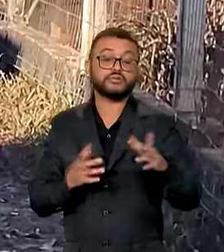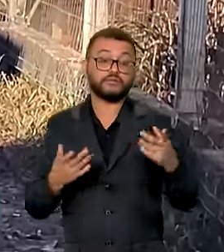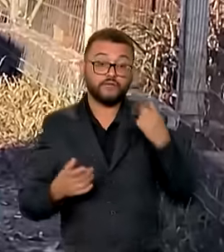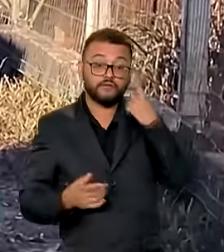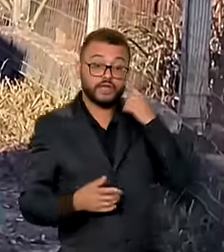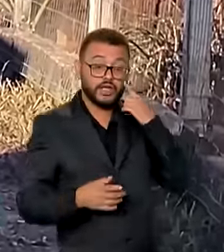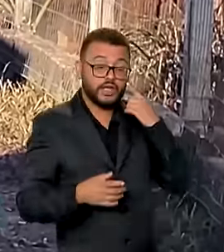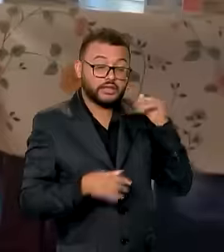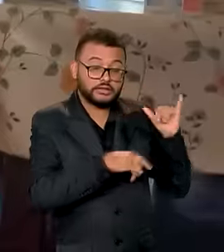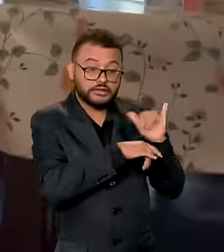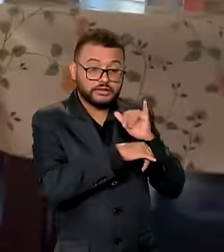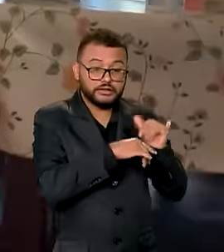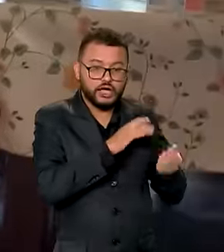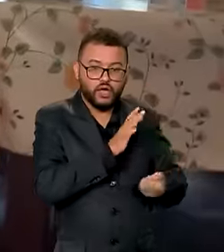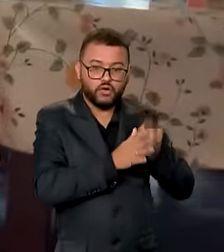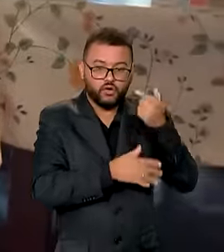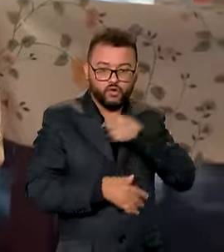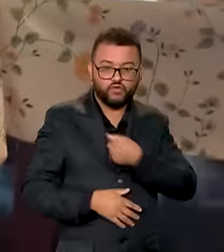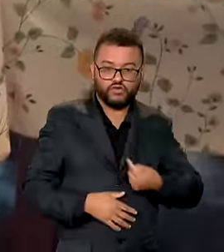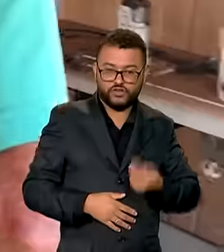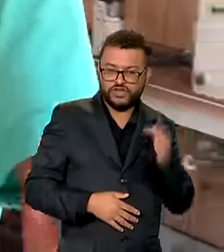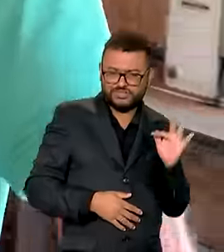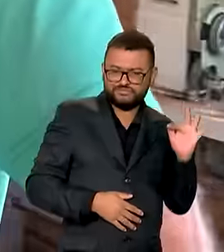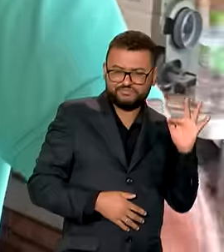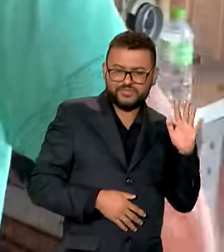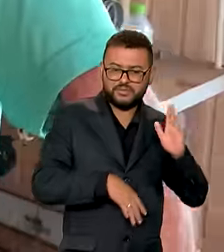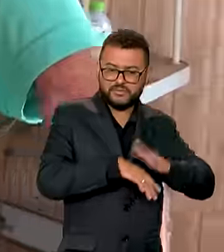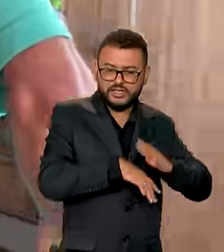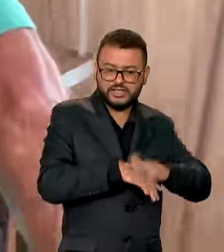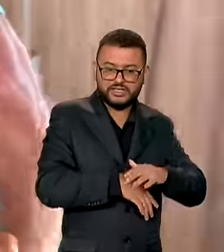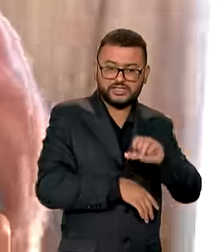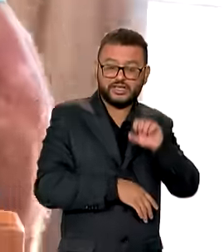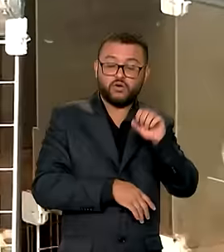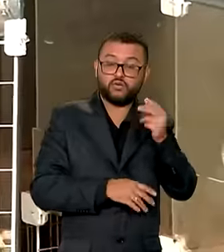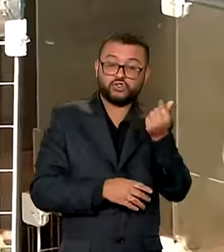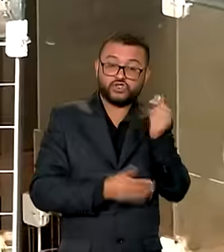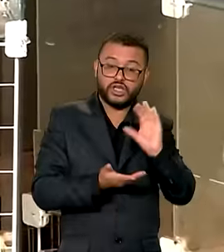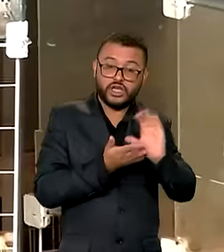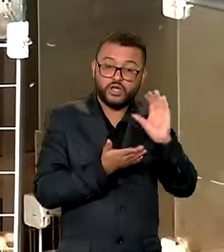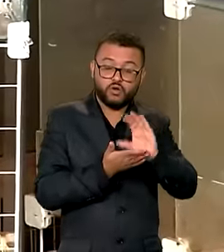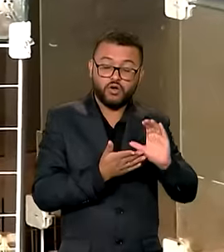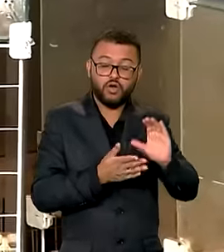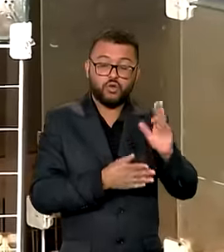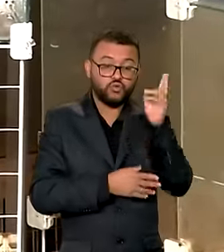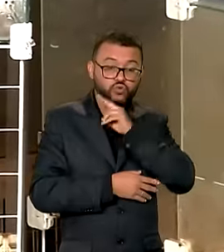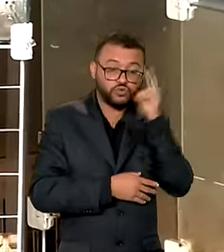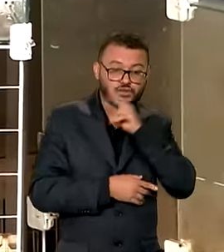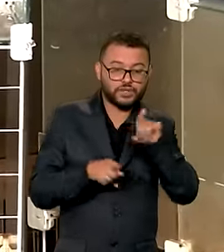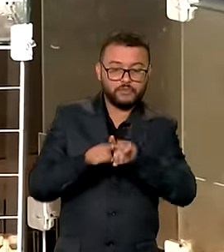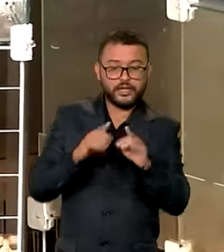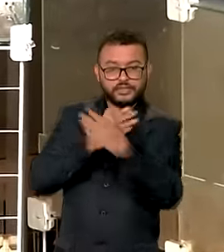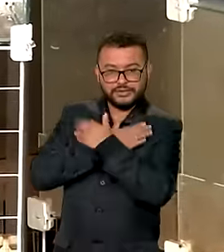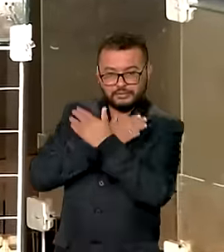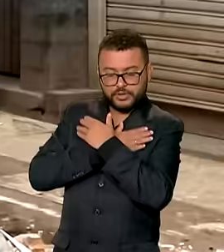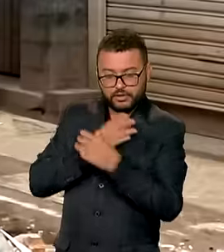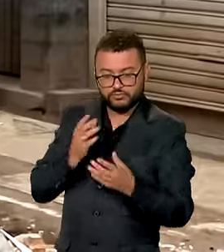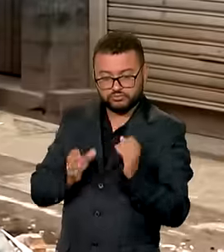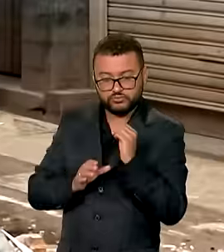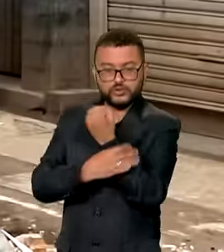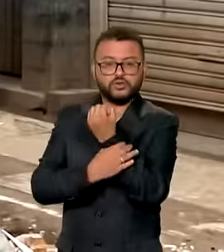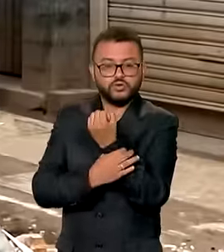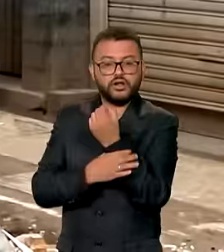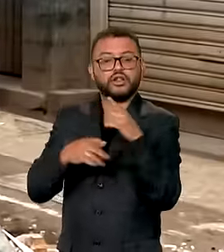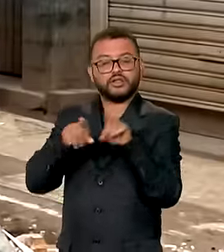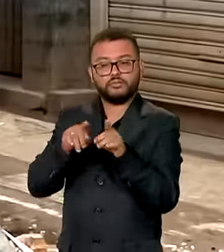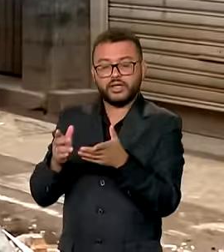Entre as medidas implementadas pelo governo estão o saque-calamidade, o seguro-desemprego, suspensão do recolhimento